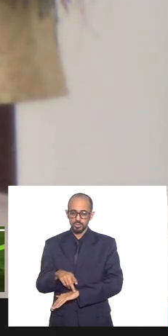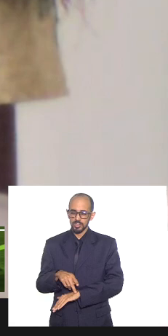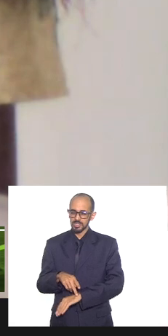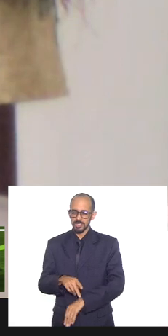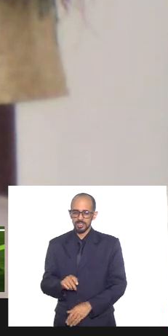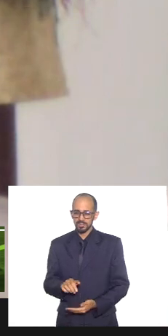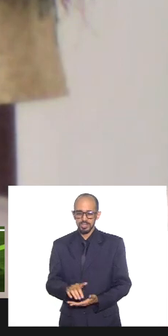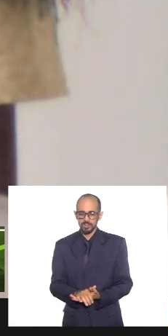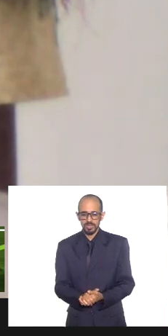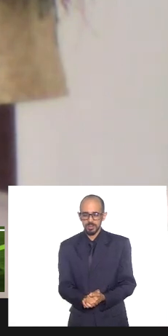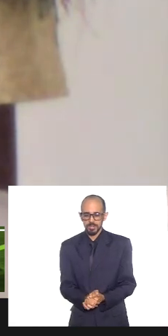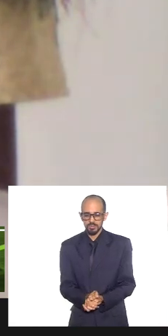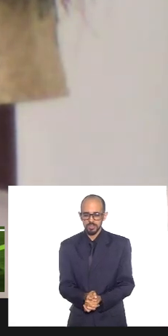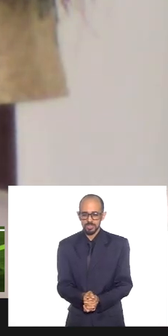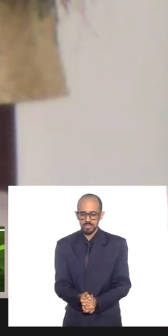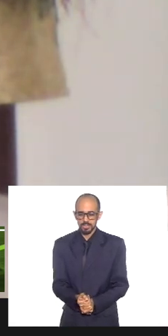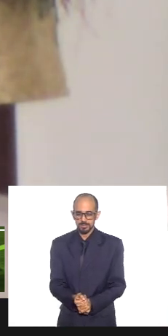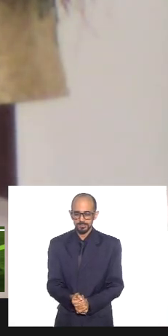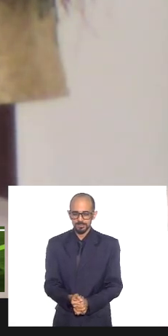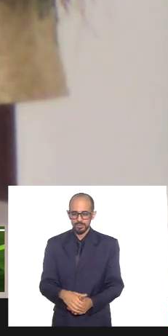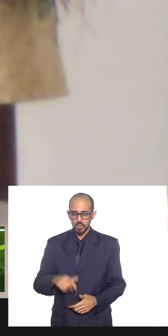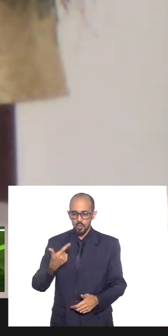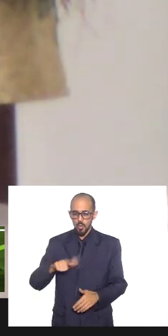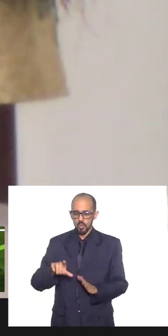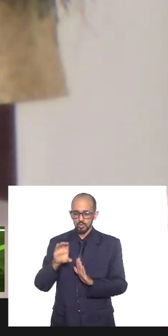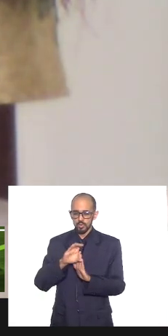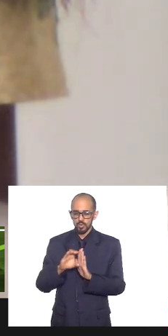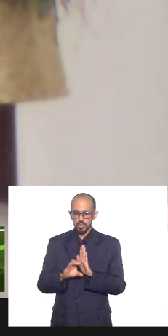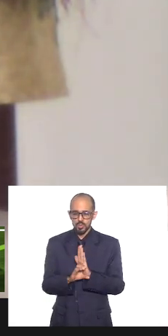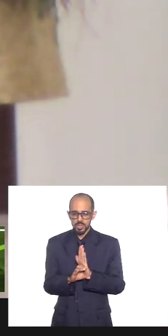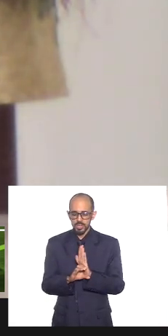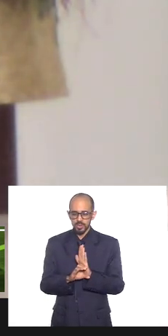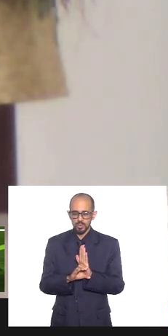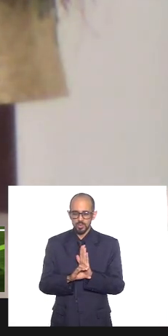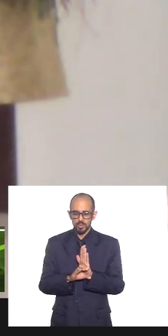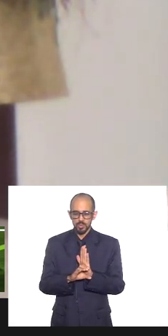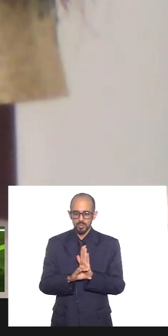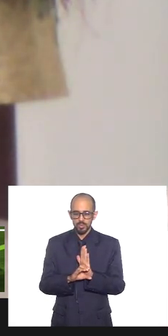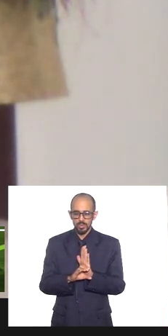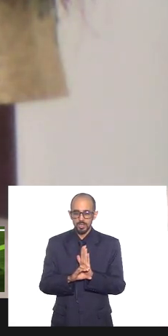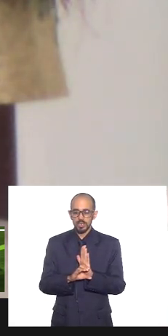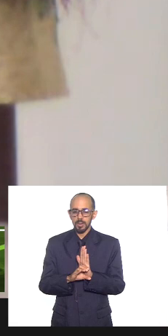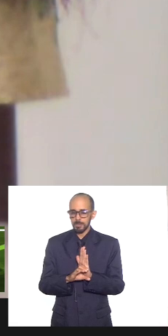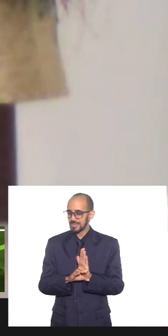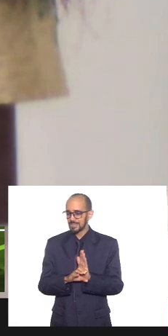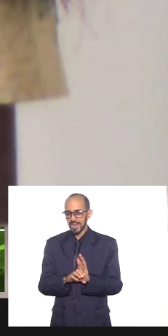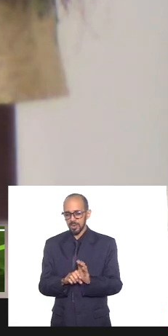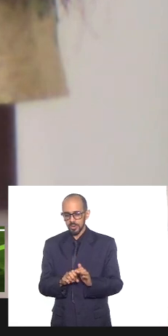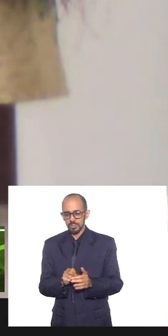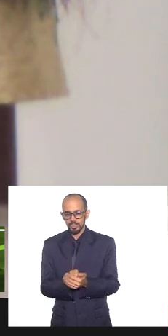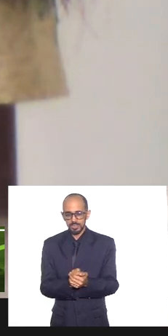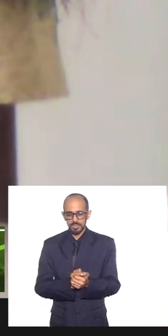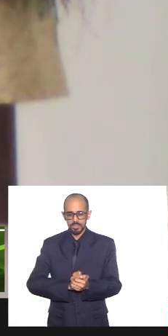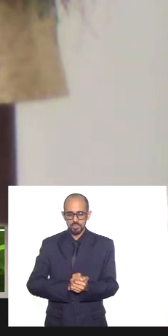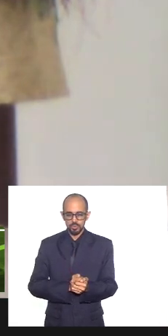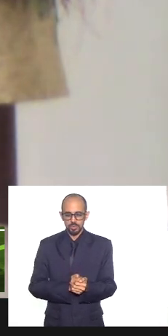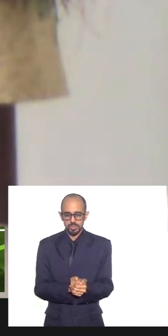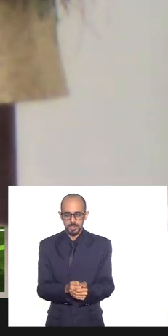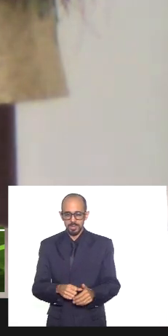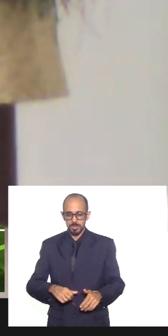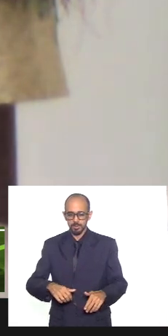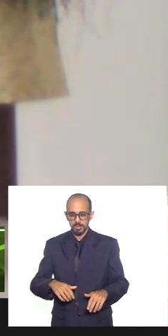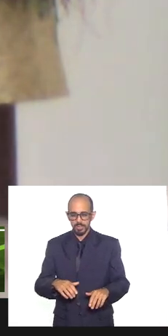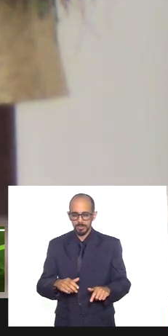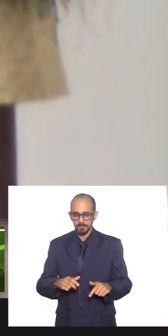pressupostos um outro currículo e começar com a infância com né com a infância com a